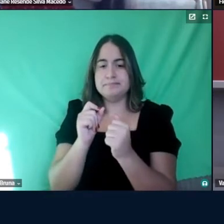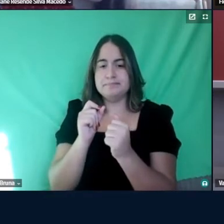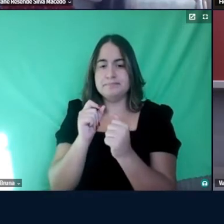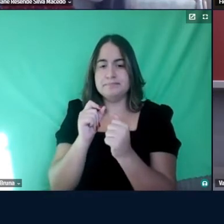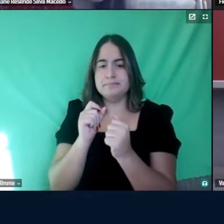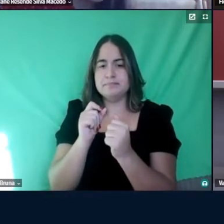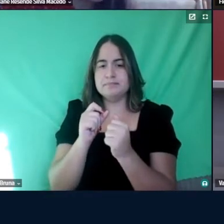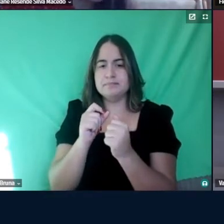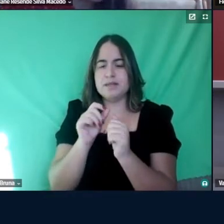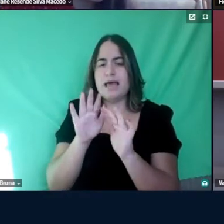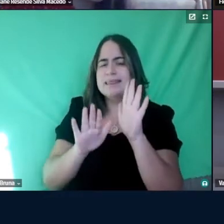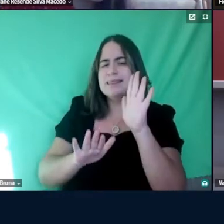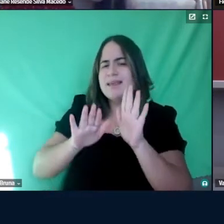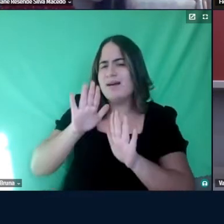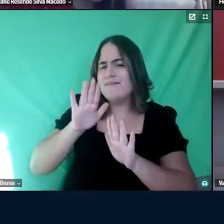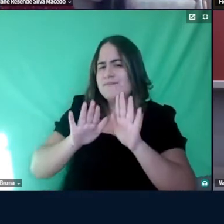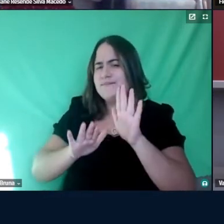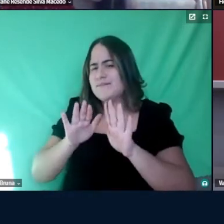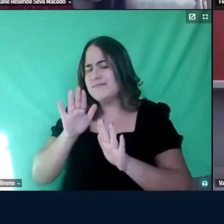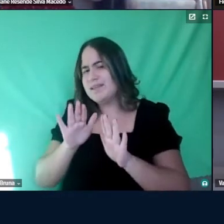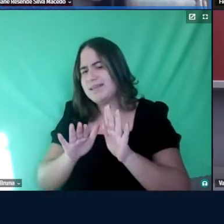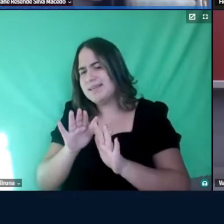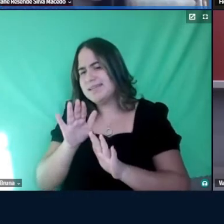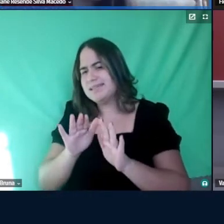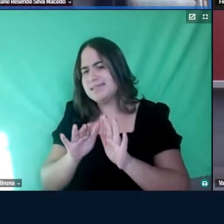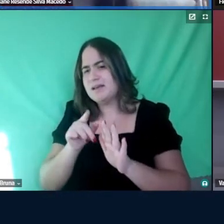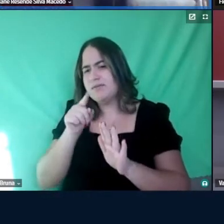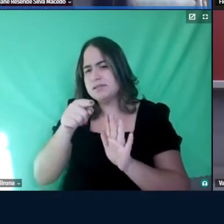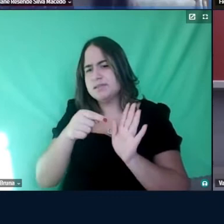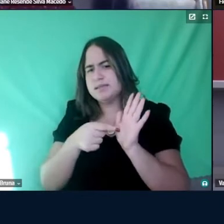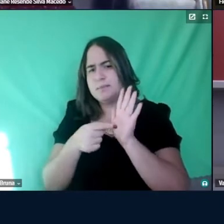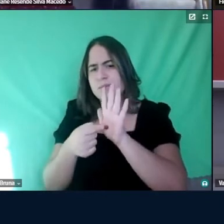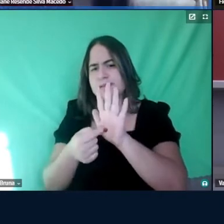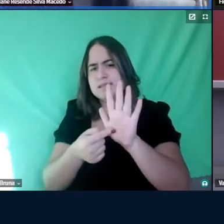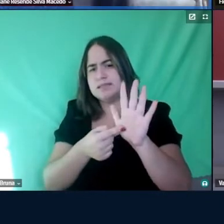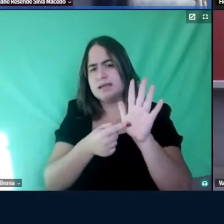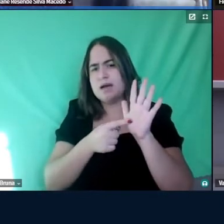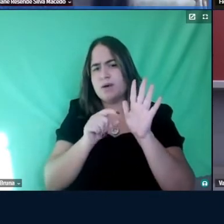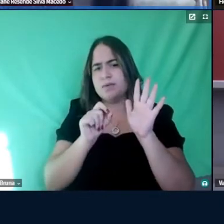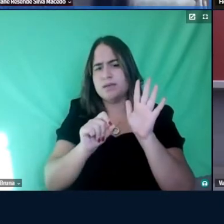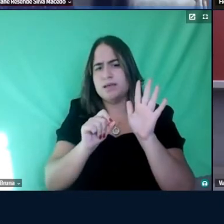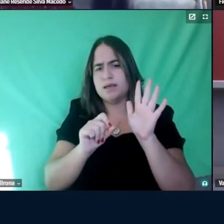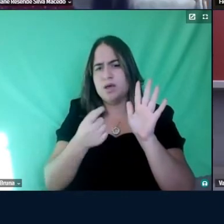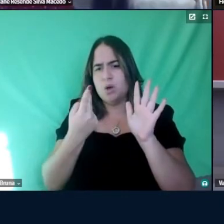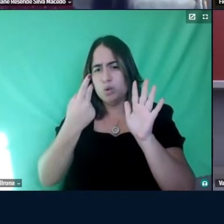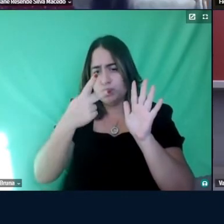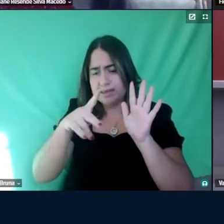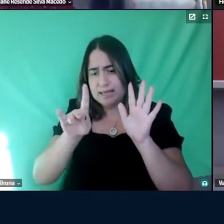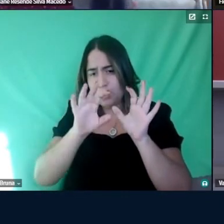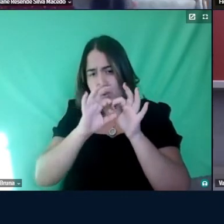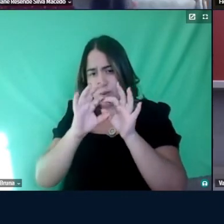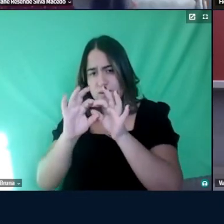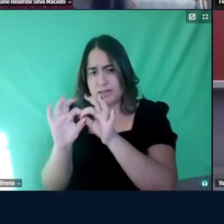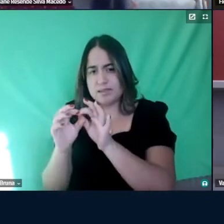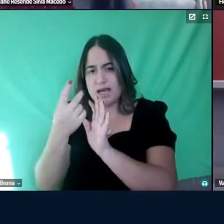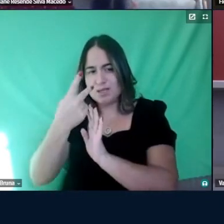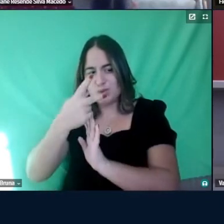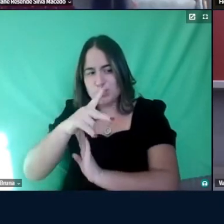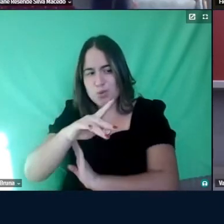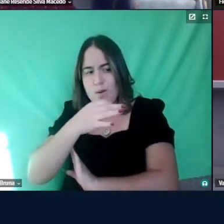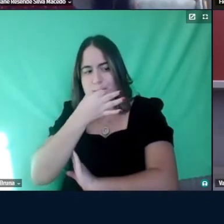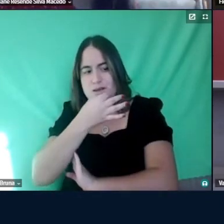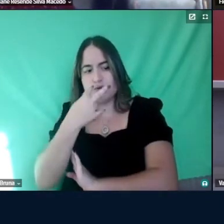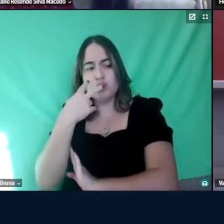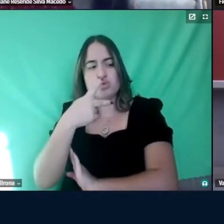que talvez, valesse a pena você apontar, o teu contexto, e a sua perspectiva,